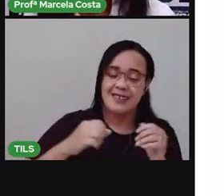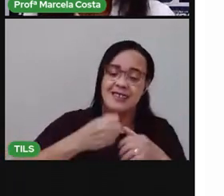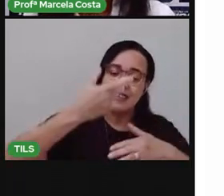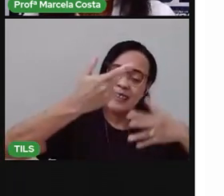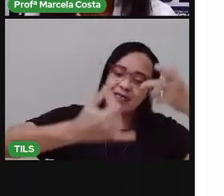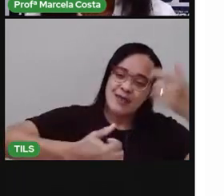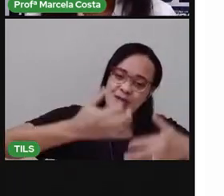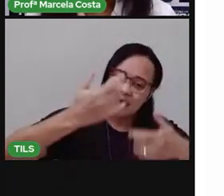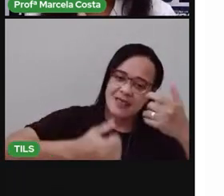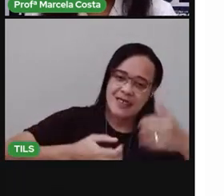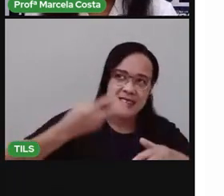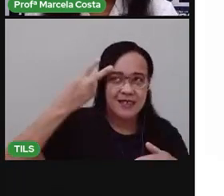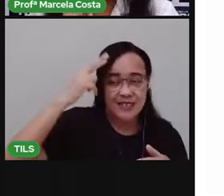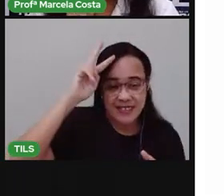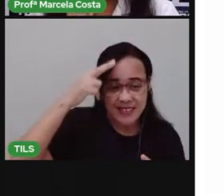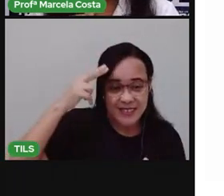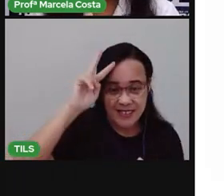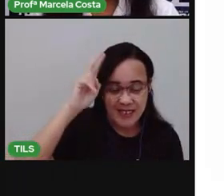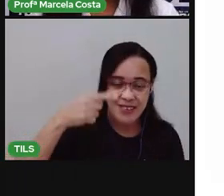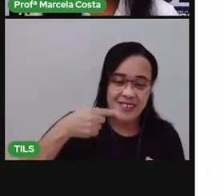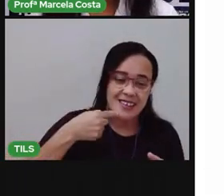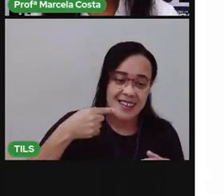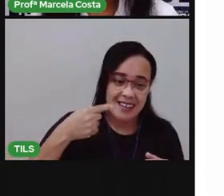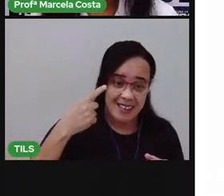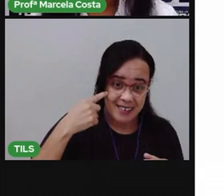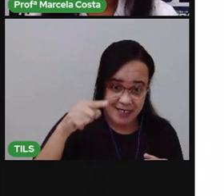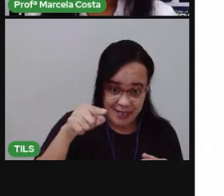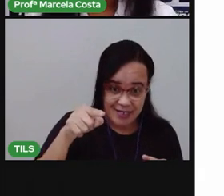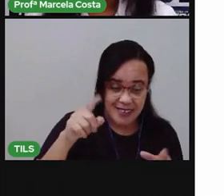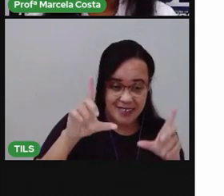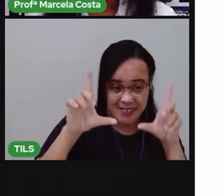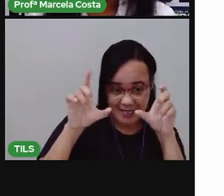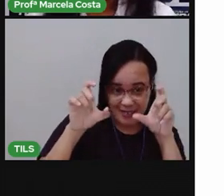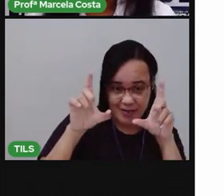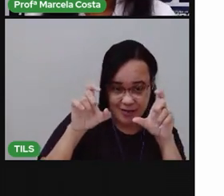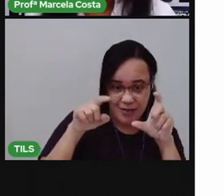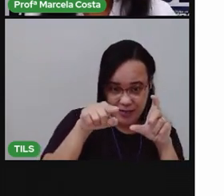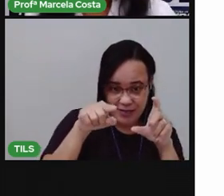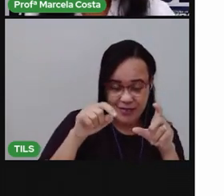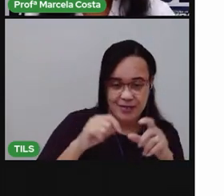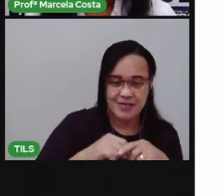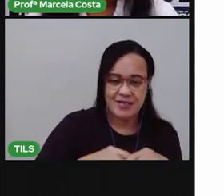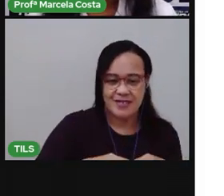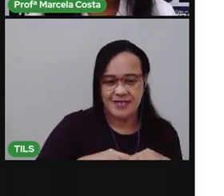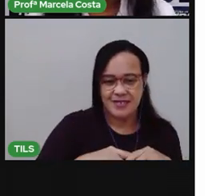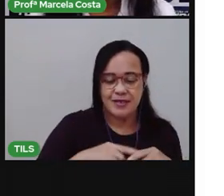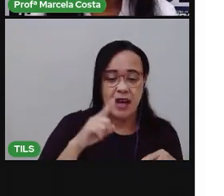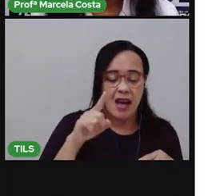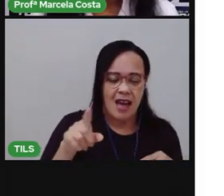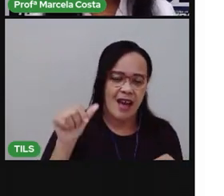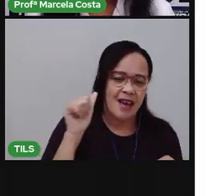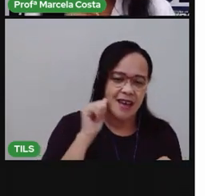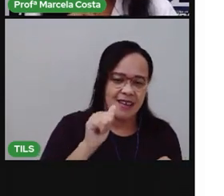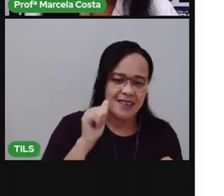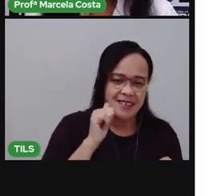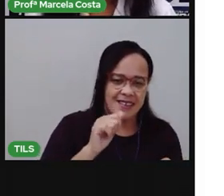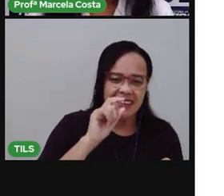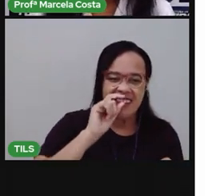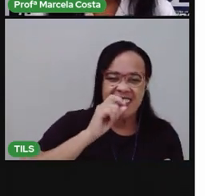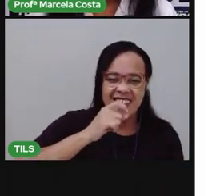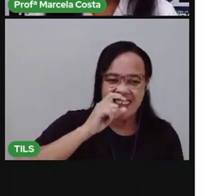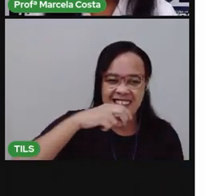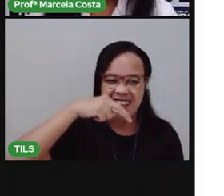uma historinha, uma historinha da Turma da Mônica, que diz assim. A Turma da Mônica, o